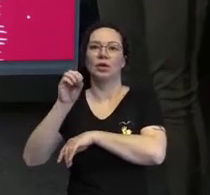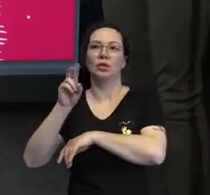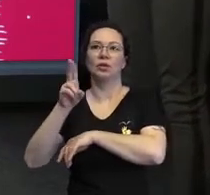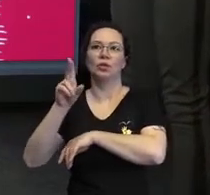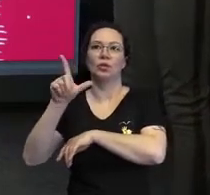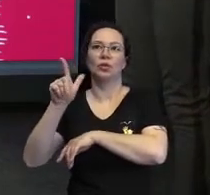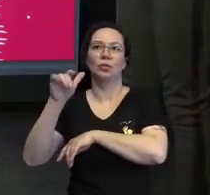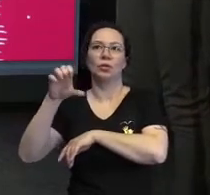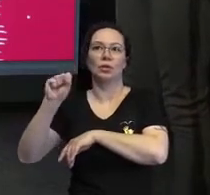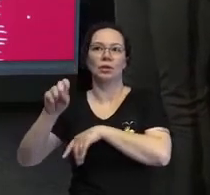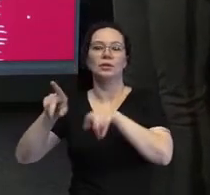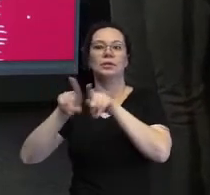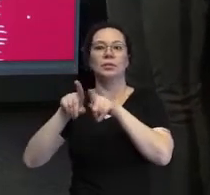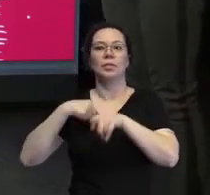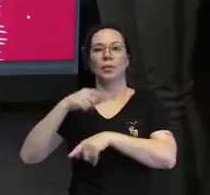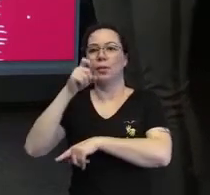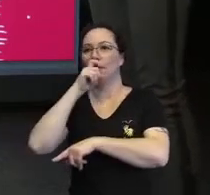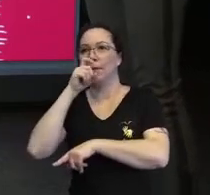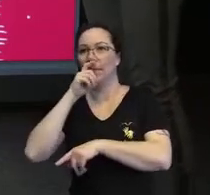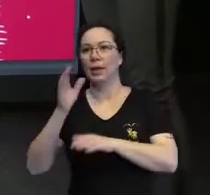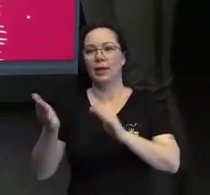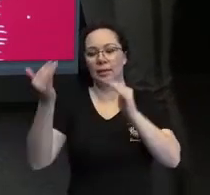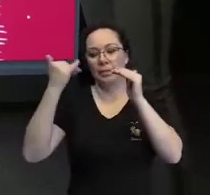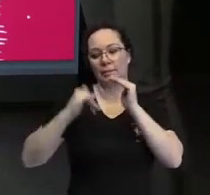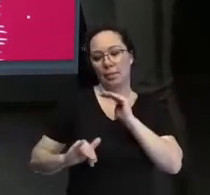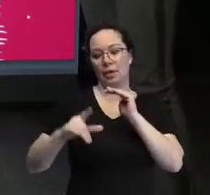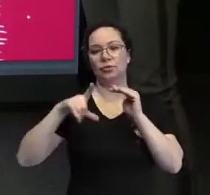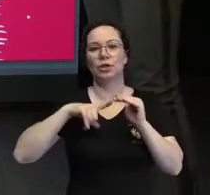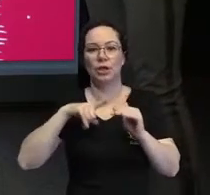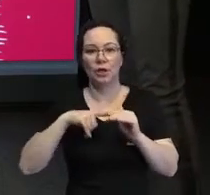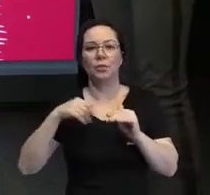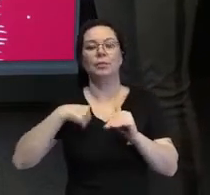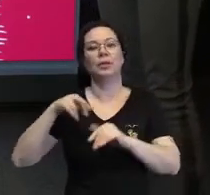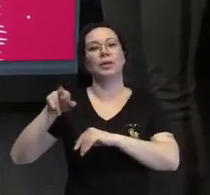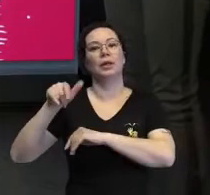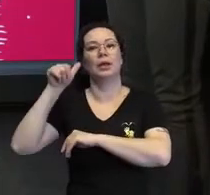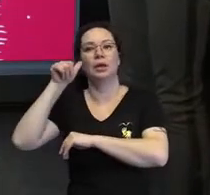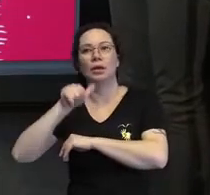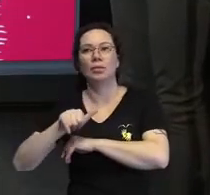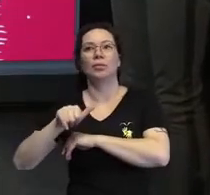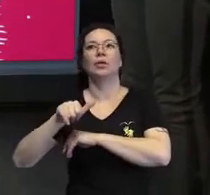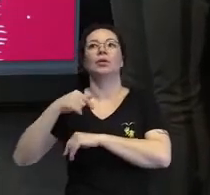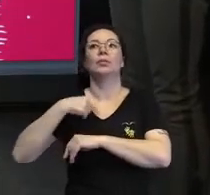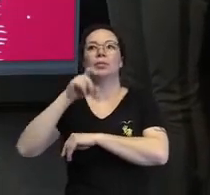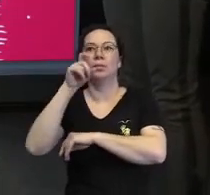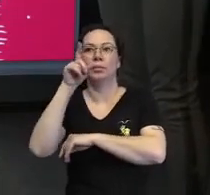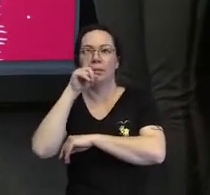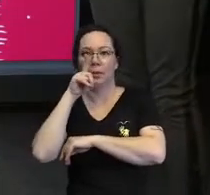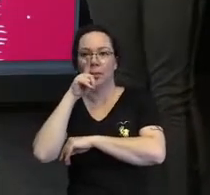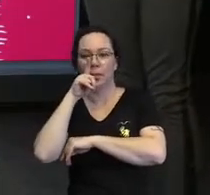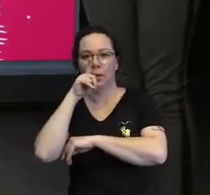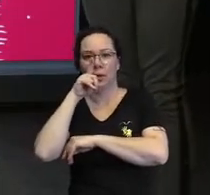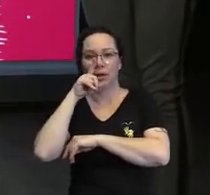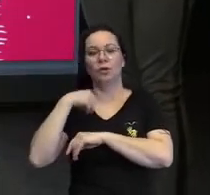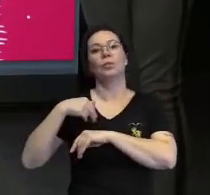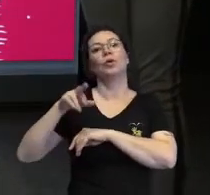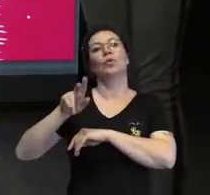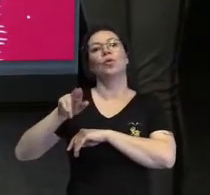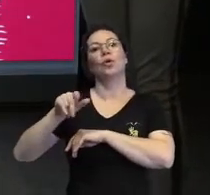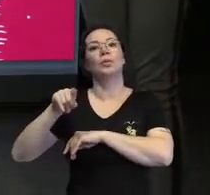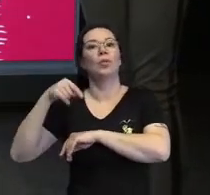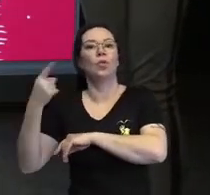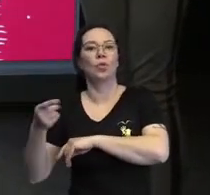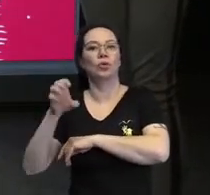Cícero, abaixo está eu, a minha irmã Mariana, minha mãe e o meu irmão Eduardo.